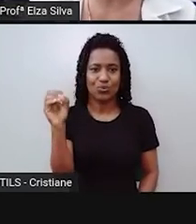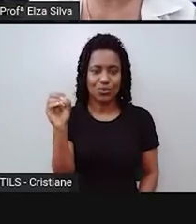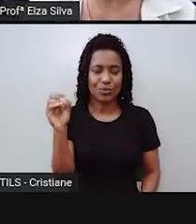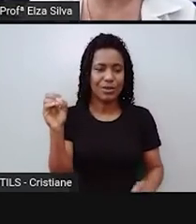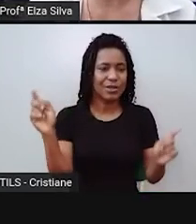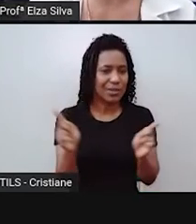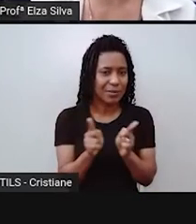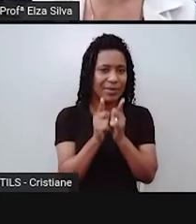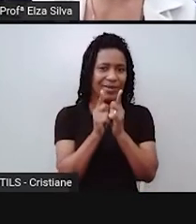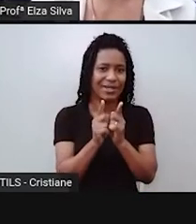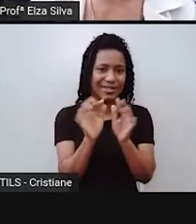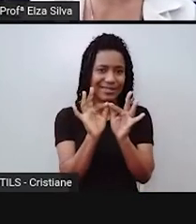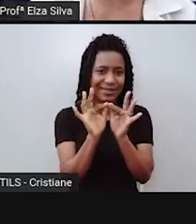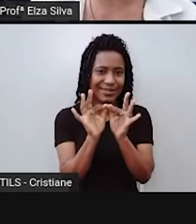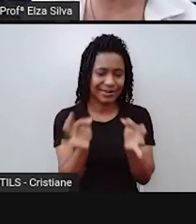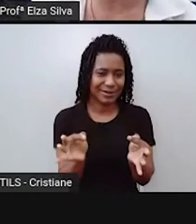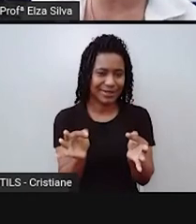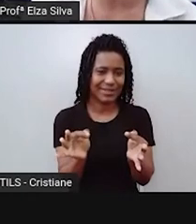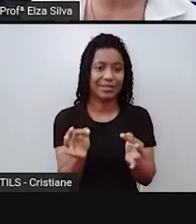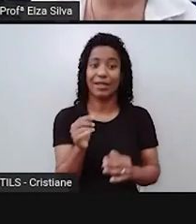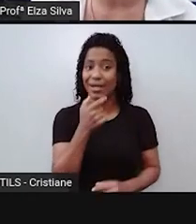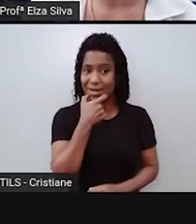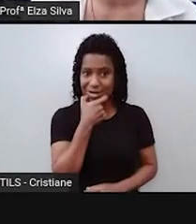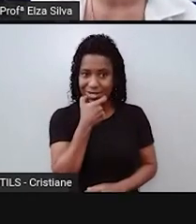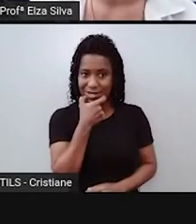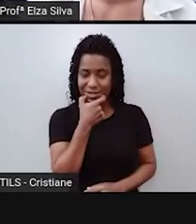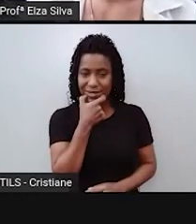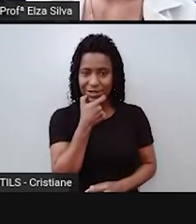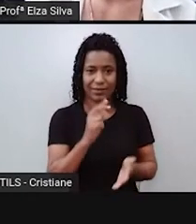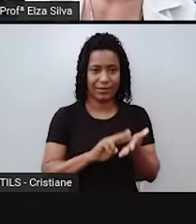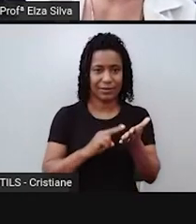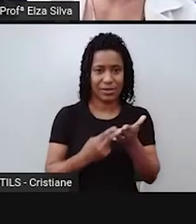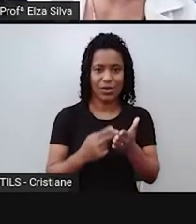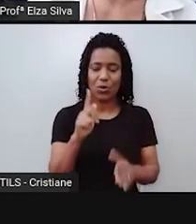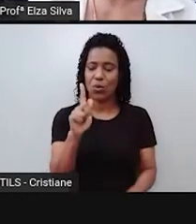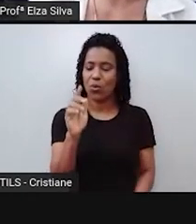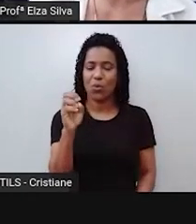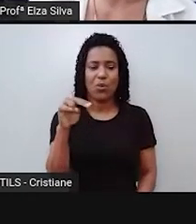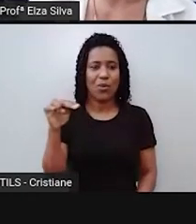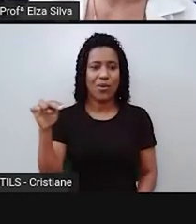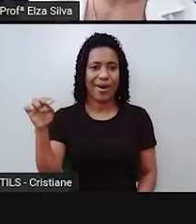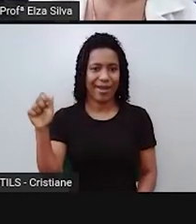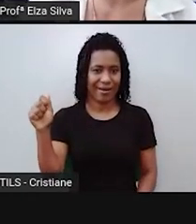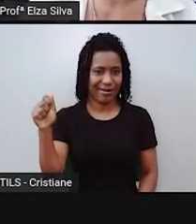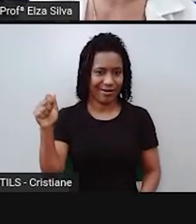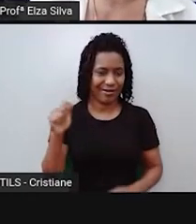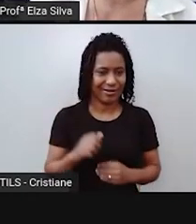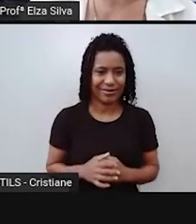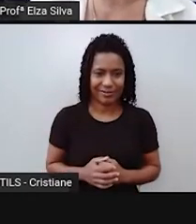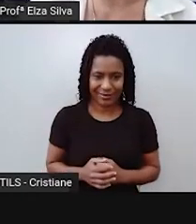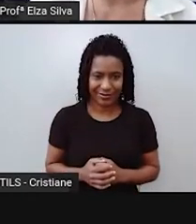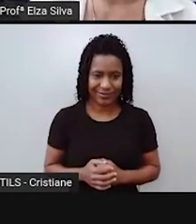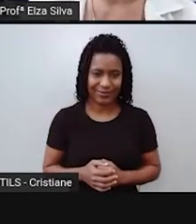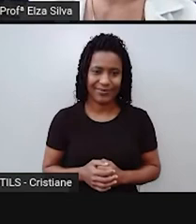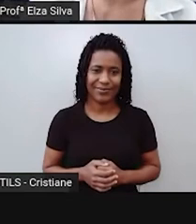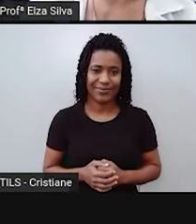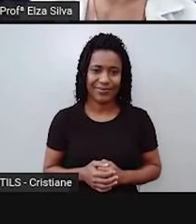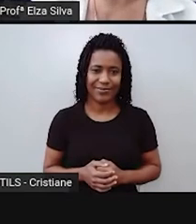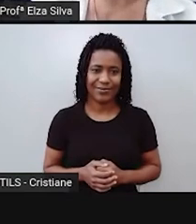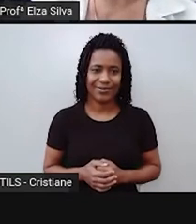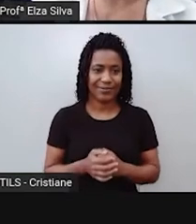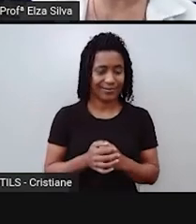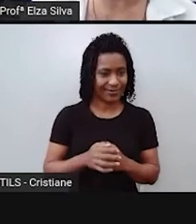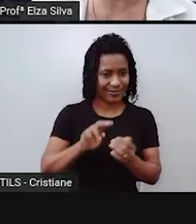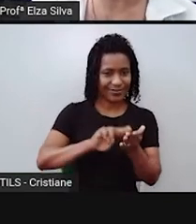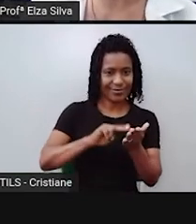especialmente no inglês americano. Então, it's gonna be the future soon. Vai